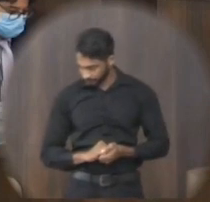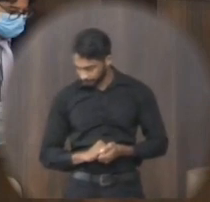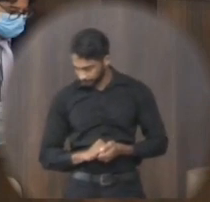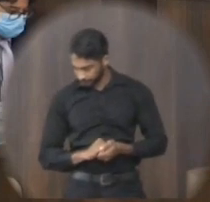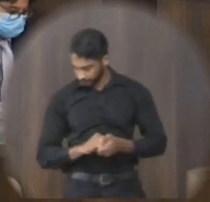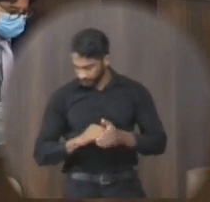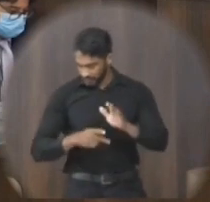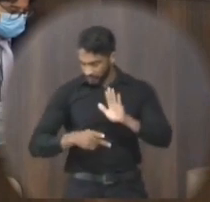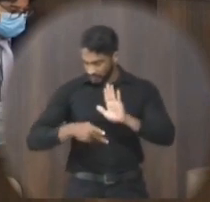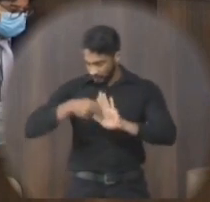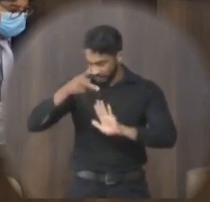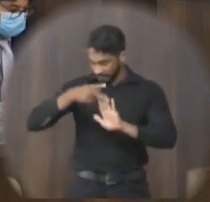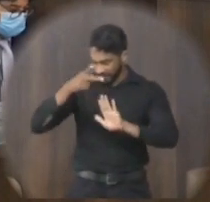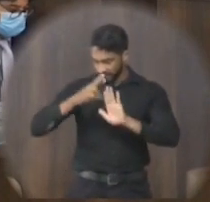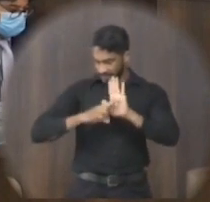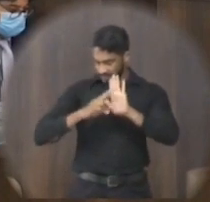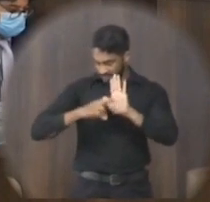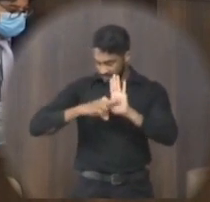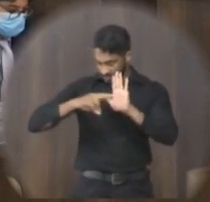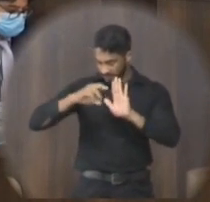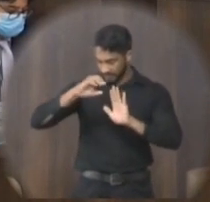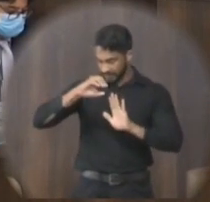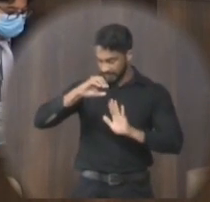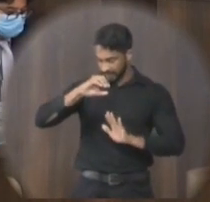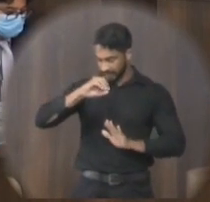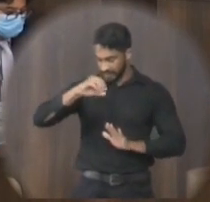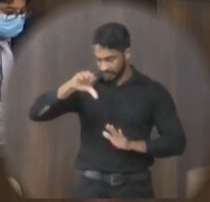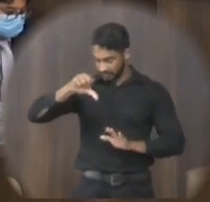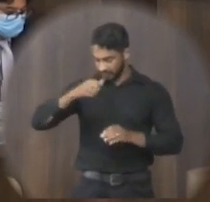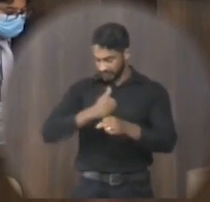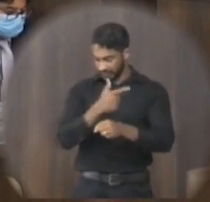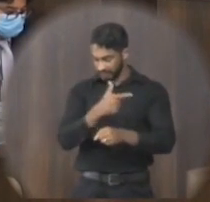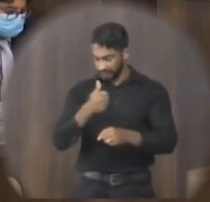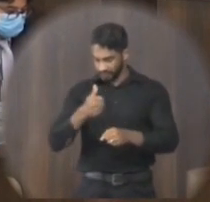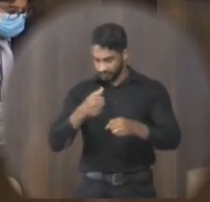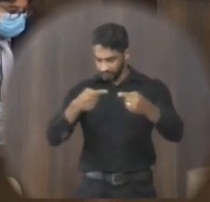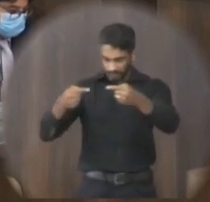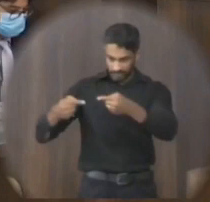Projeto de resolução 09-2021 está em discussão no primeiro turno.